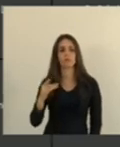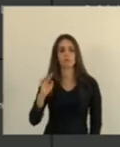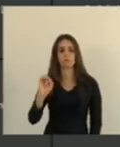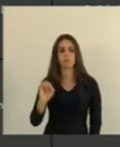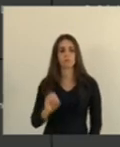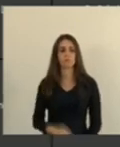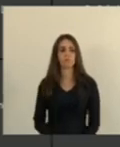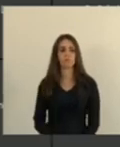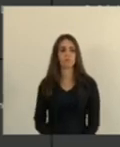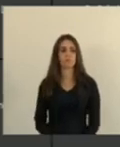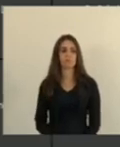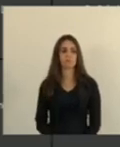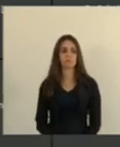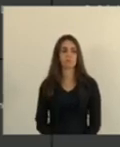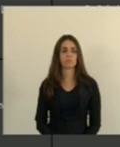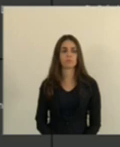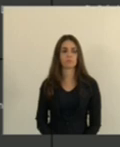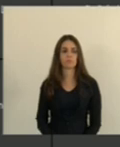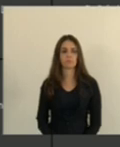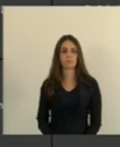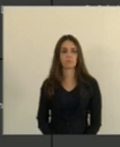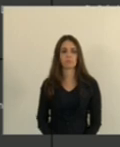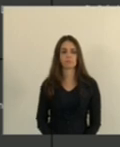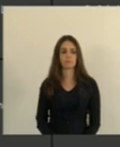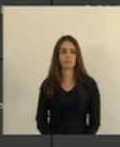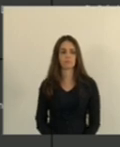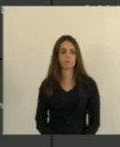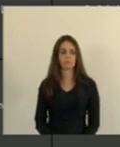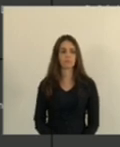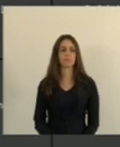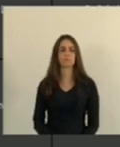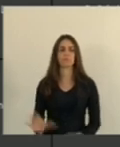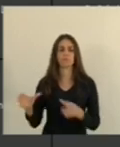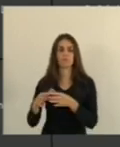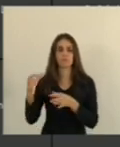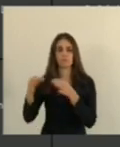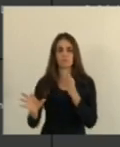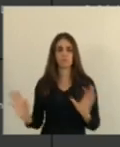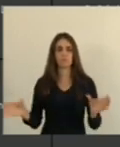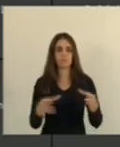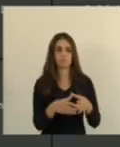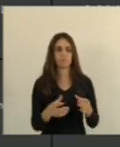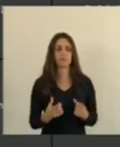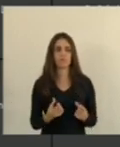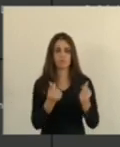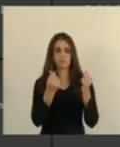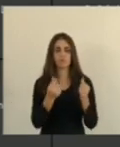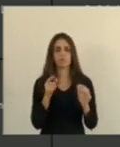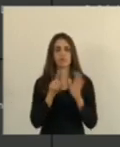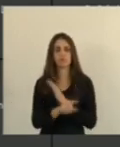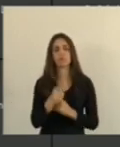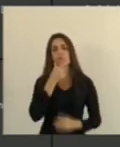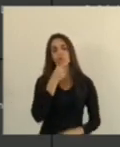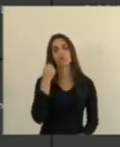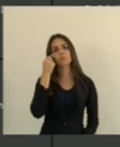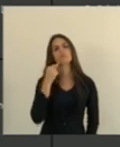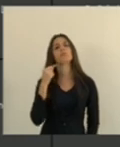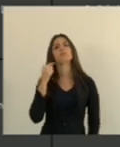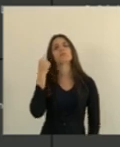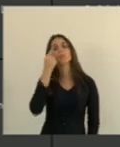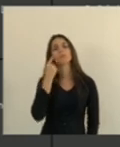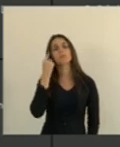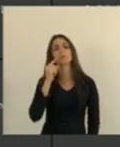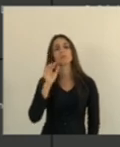tendo maioria já na comissão de justiça eu vou passar a comissão de finanças deputado freitas como voto